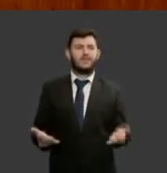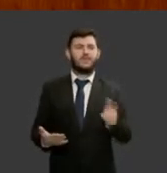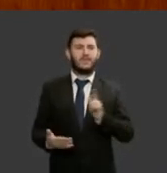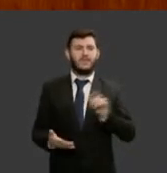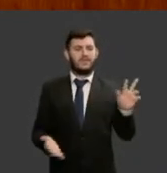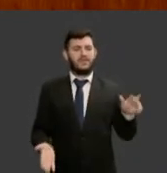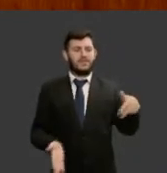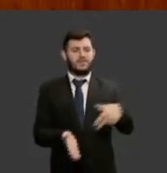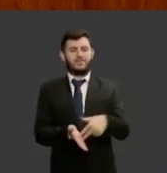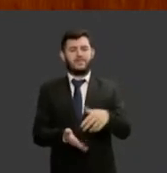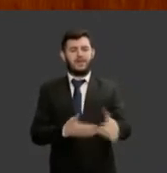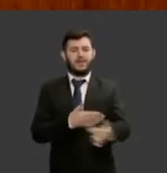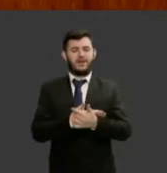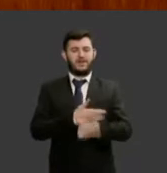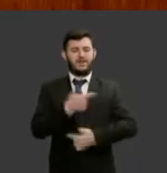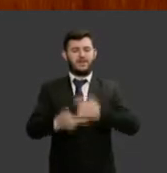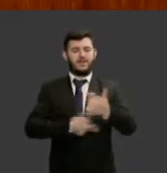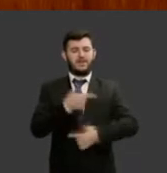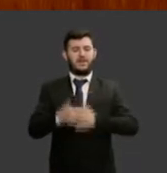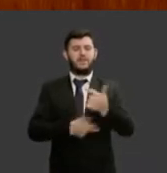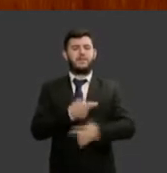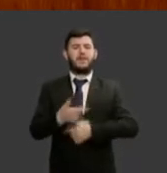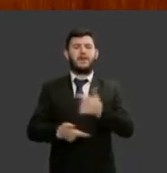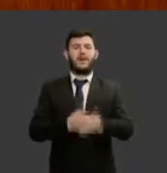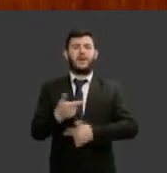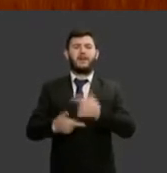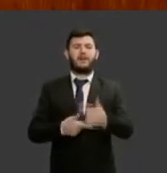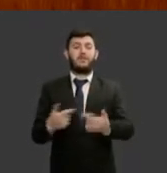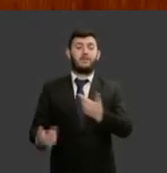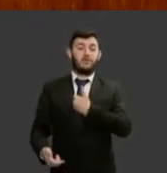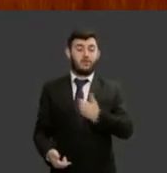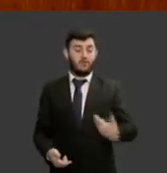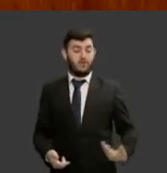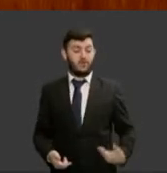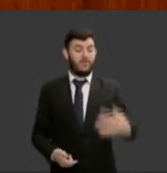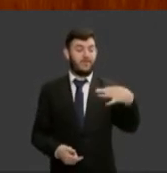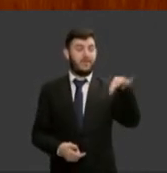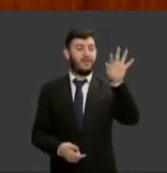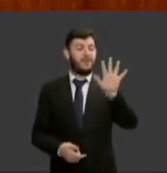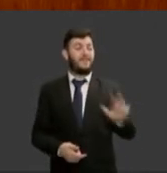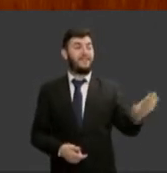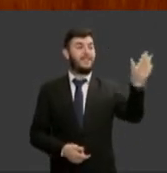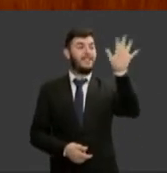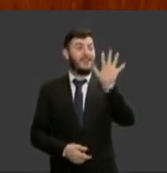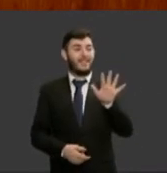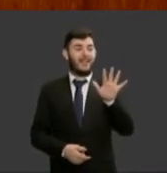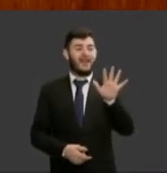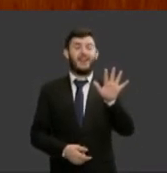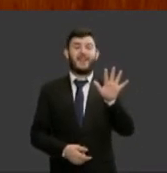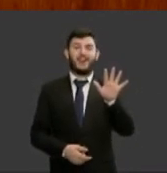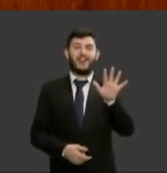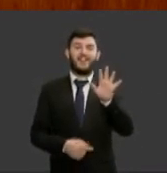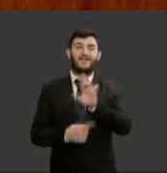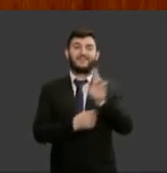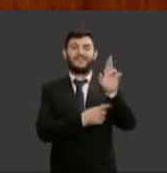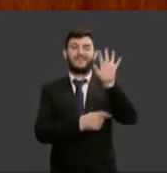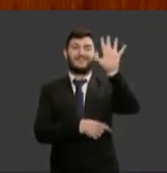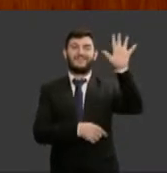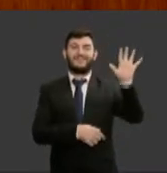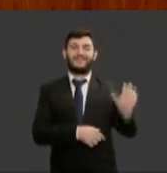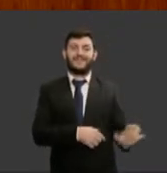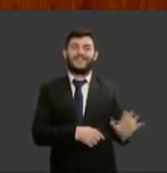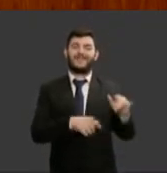nos altos escalões do governo federal e dos estados e também nessa iniciativa privada nós só vemos aqui nesse nosso